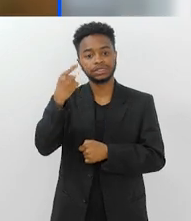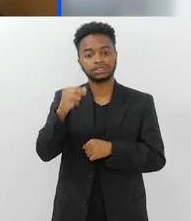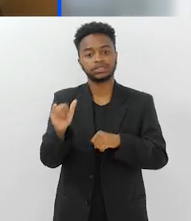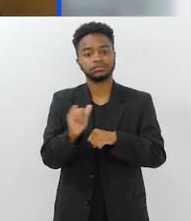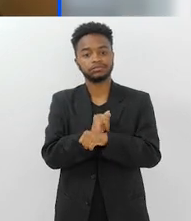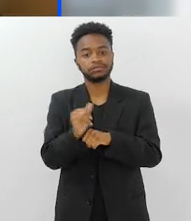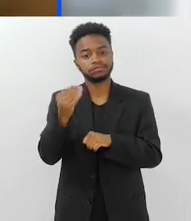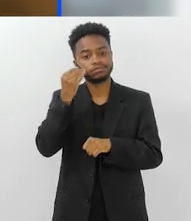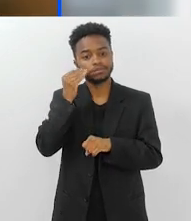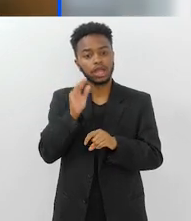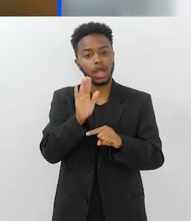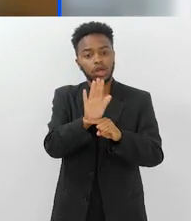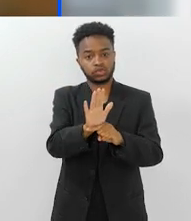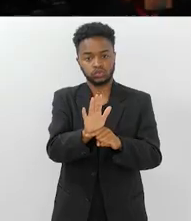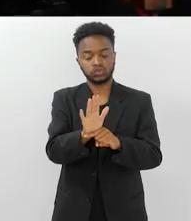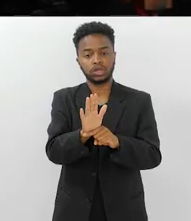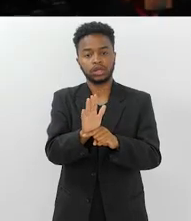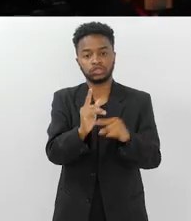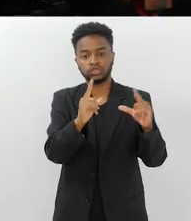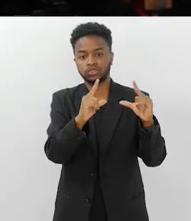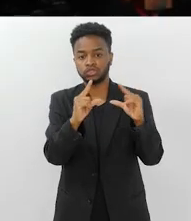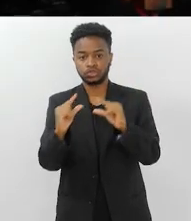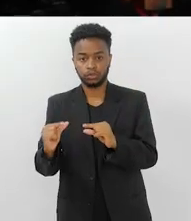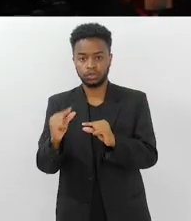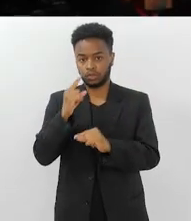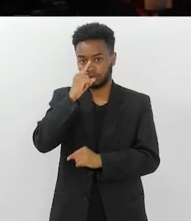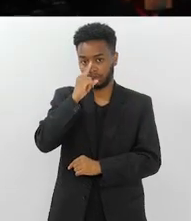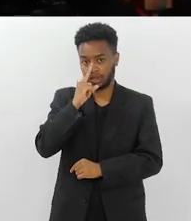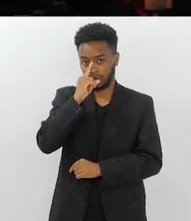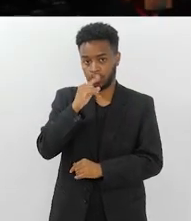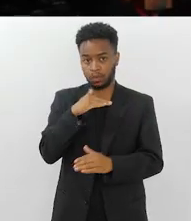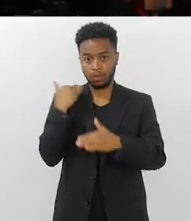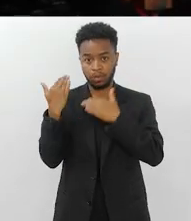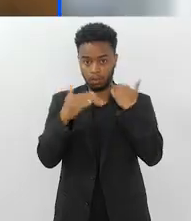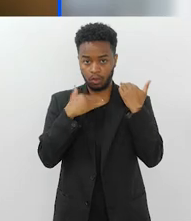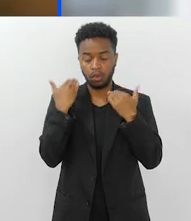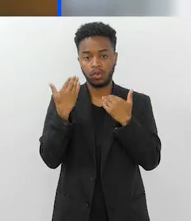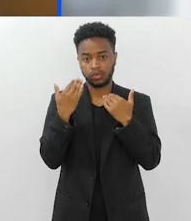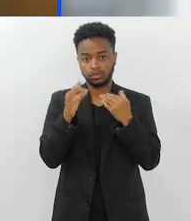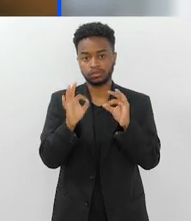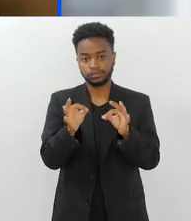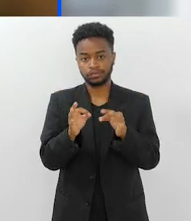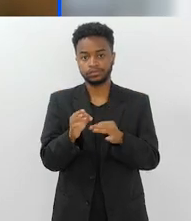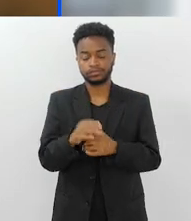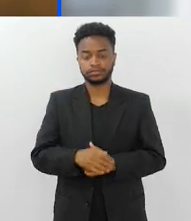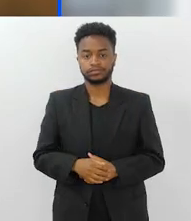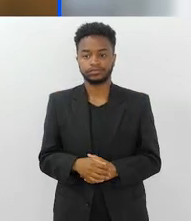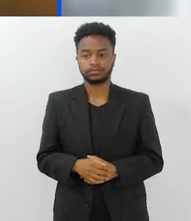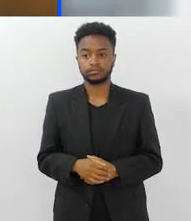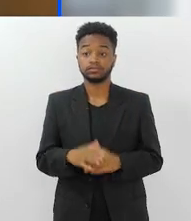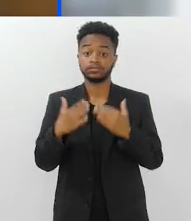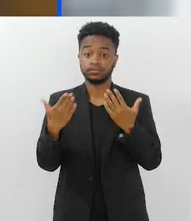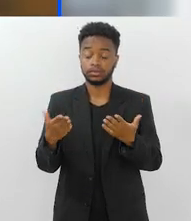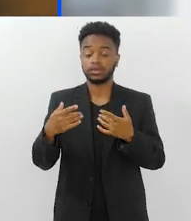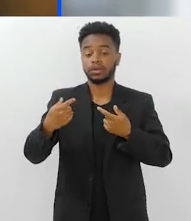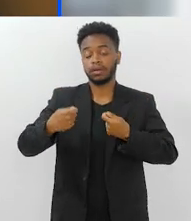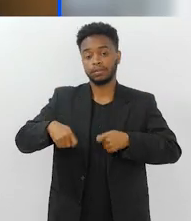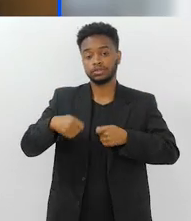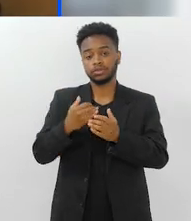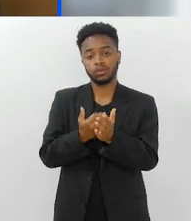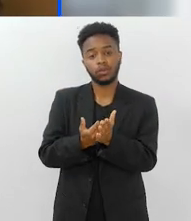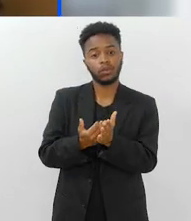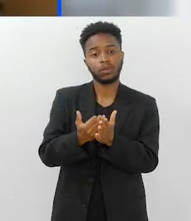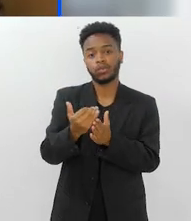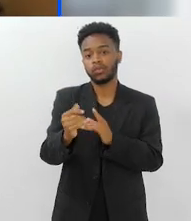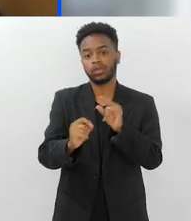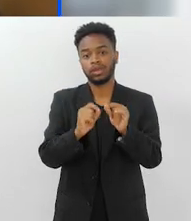medidas que colaborem, né? Para a diminuição desse risco de morte para a população. Então, a gente precisa começar